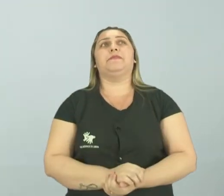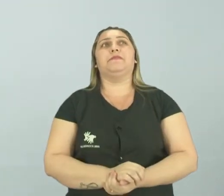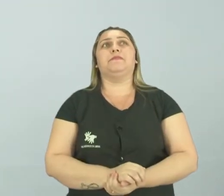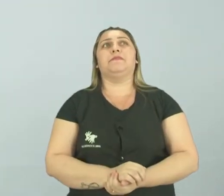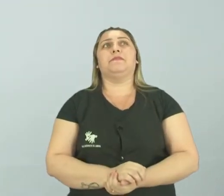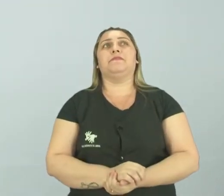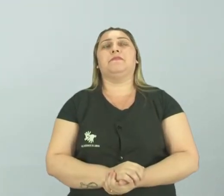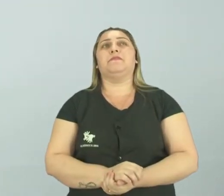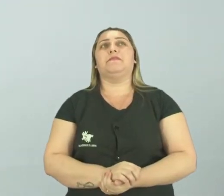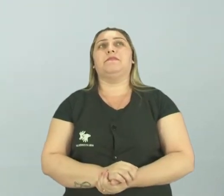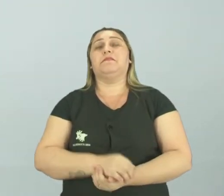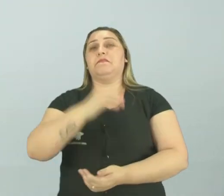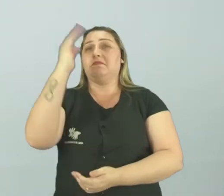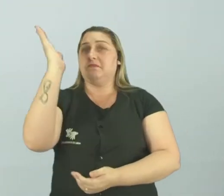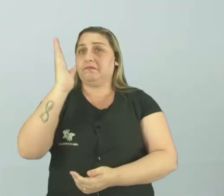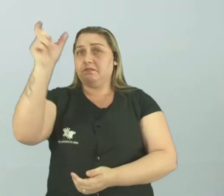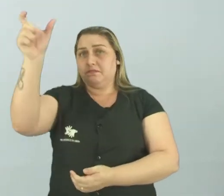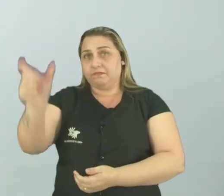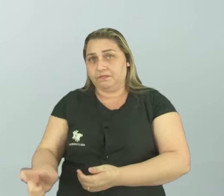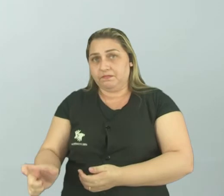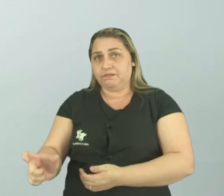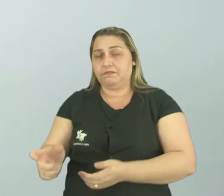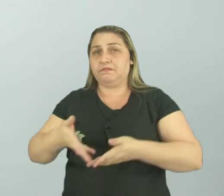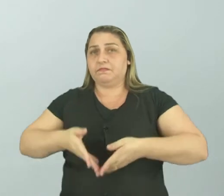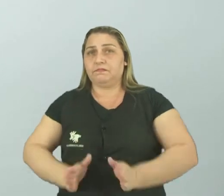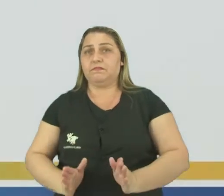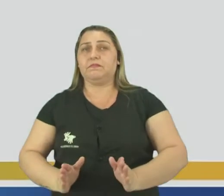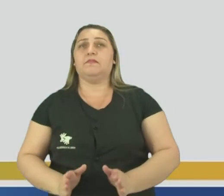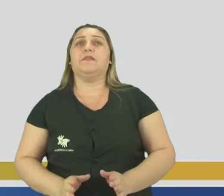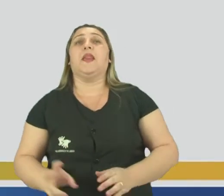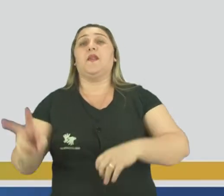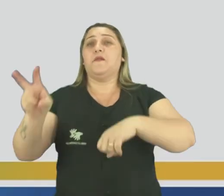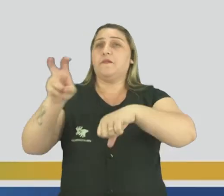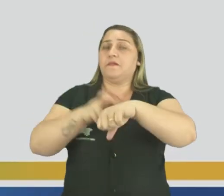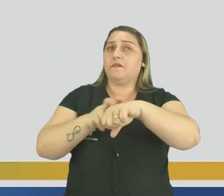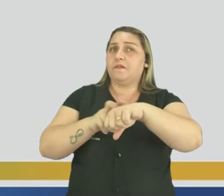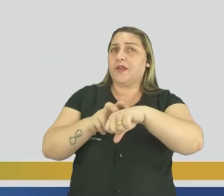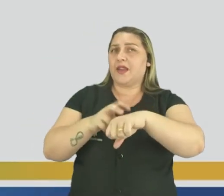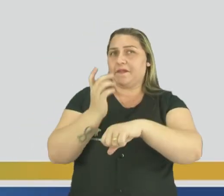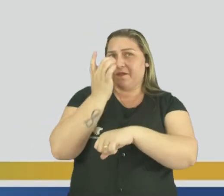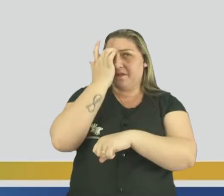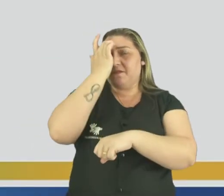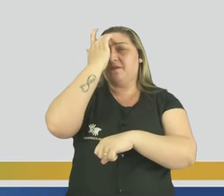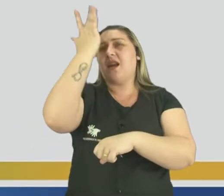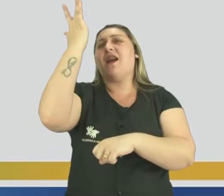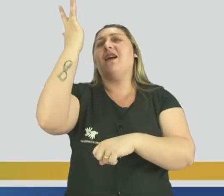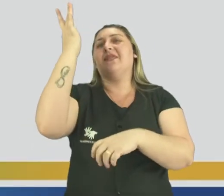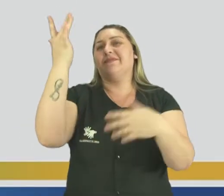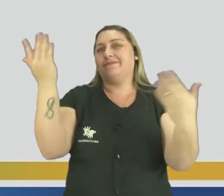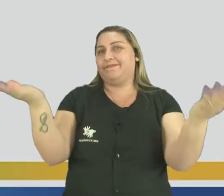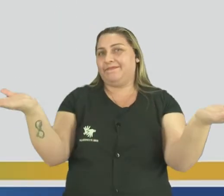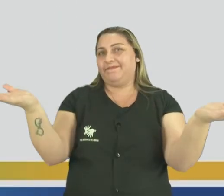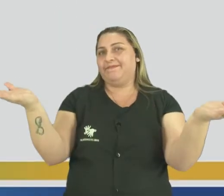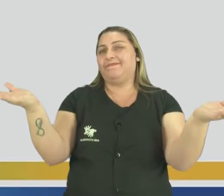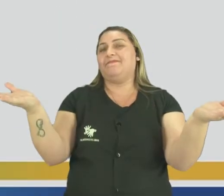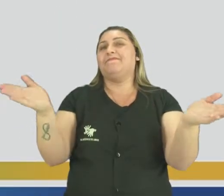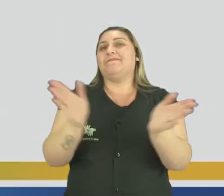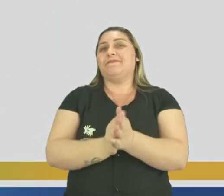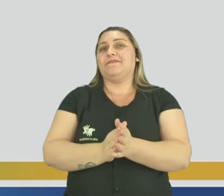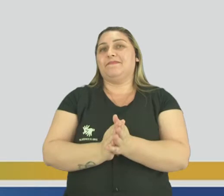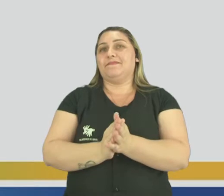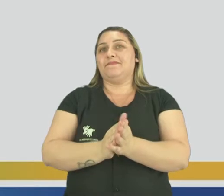Para o brasileiro. E nós temos o verde. Ah, o verde é fácil, né? O verde